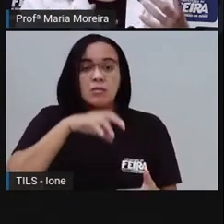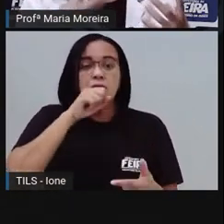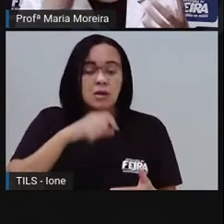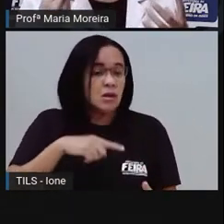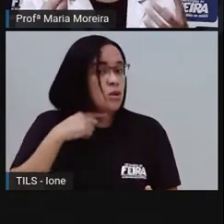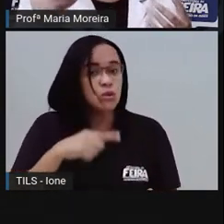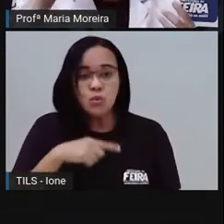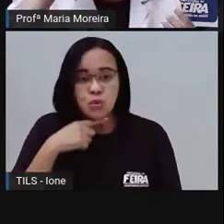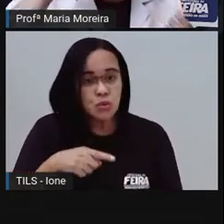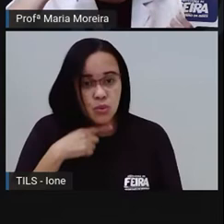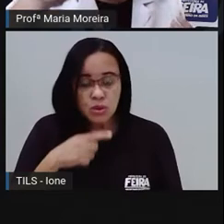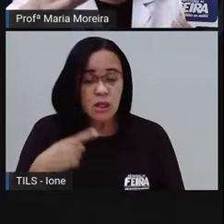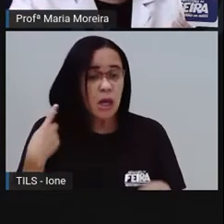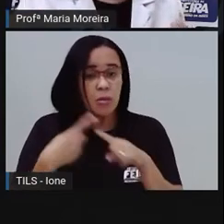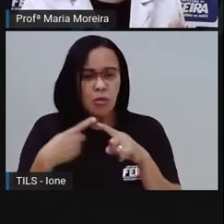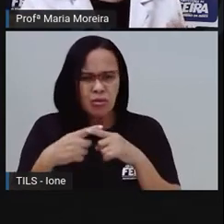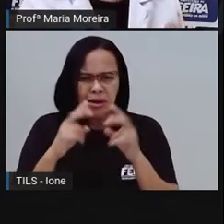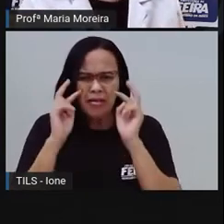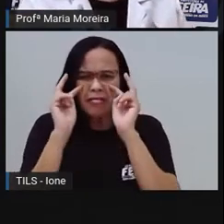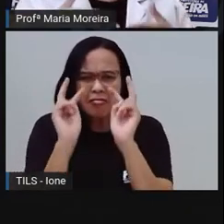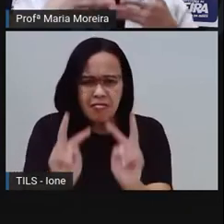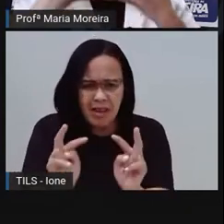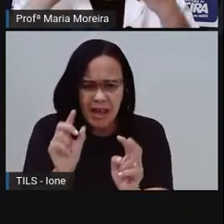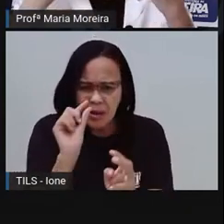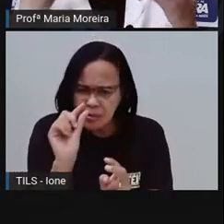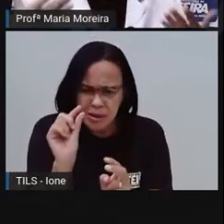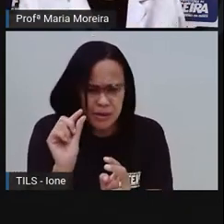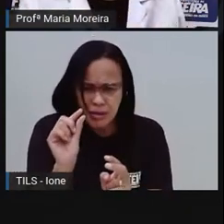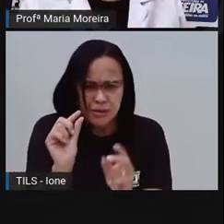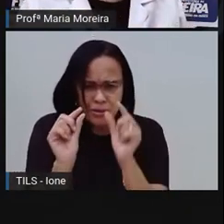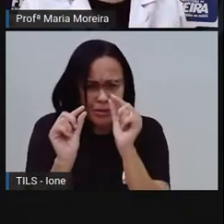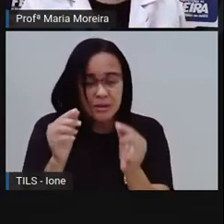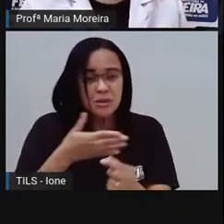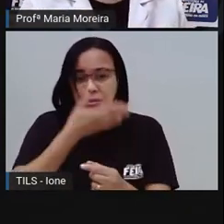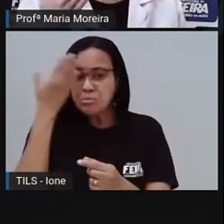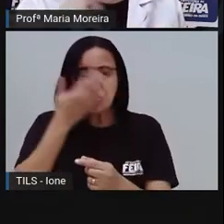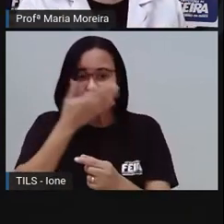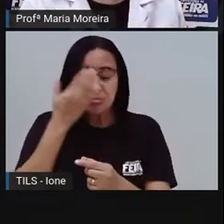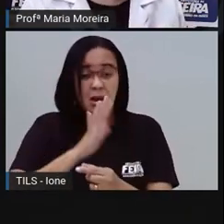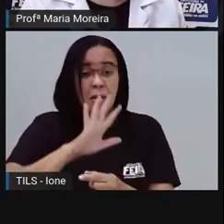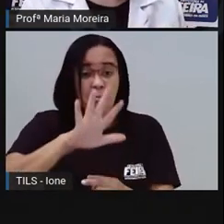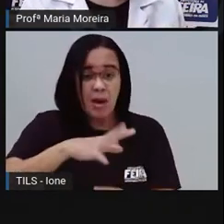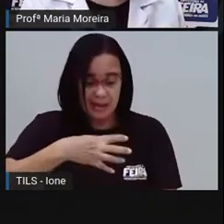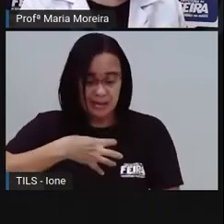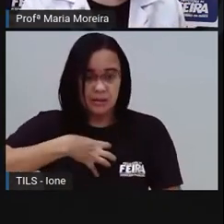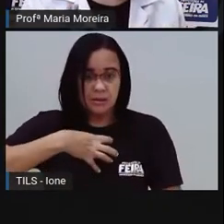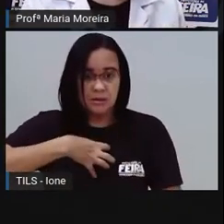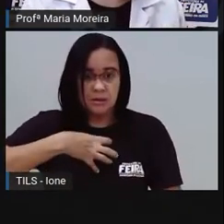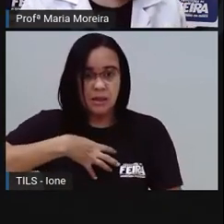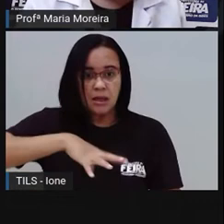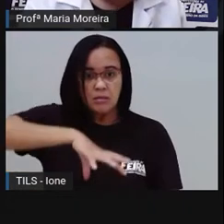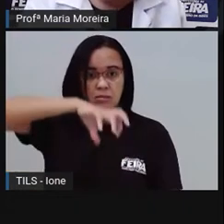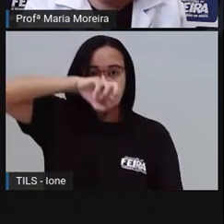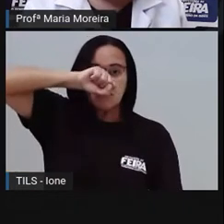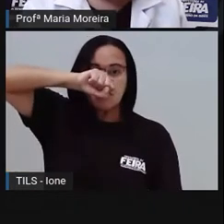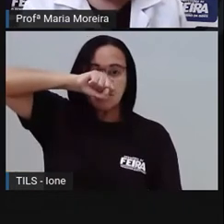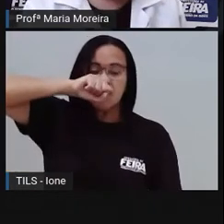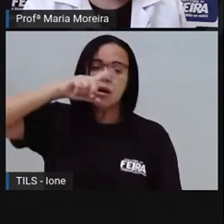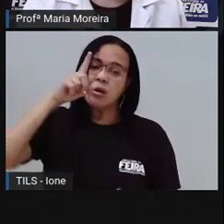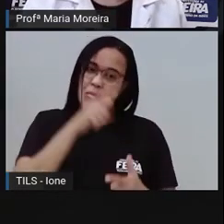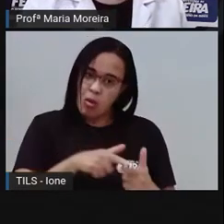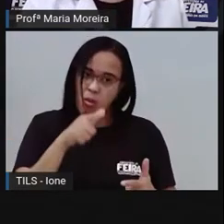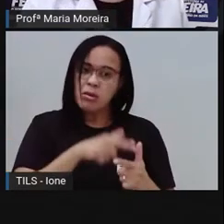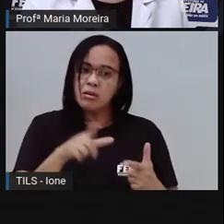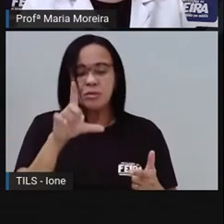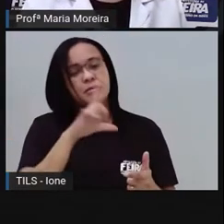consegue visualizar mesmo a partícula ali, a só faz, ó, respirar. E isso acaba causando problemas respiratórios.